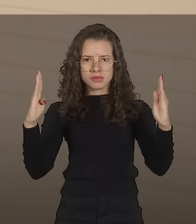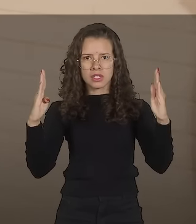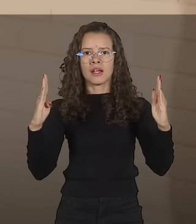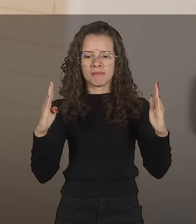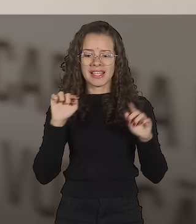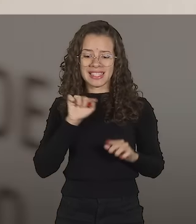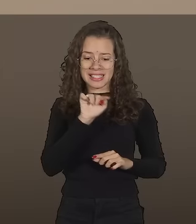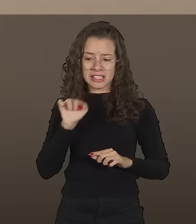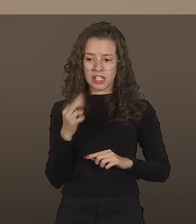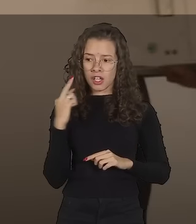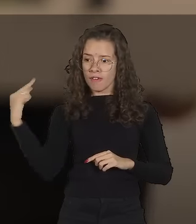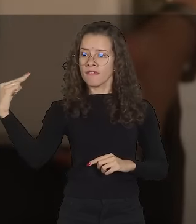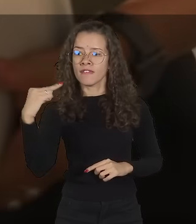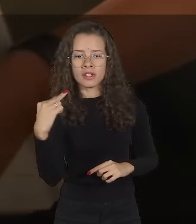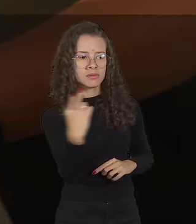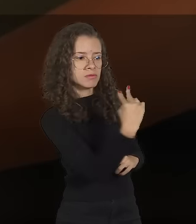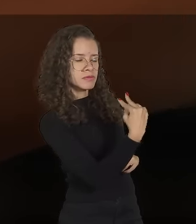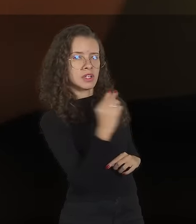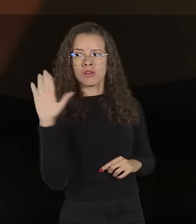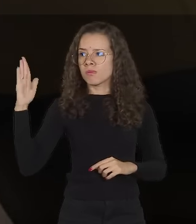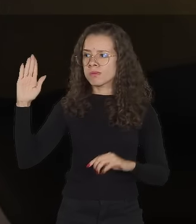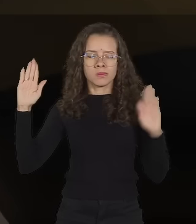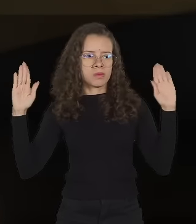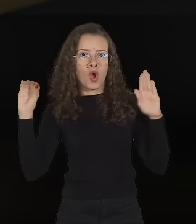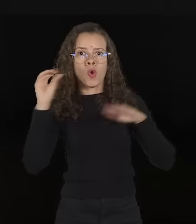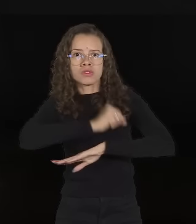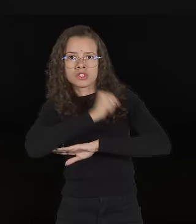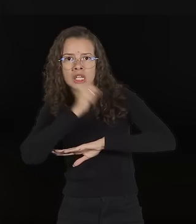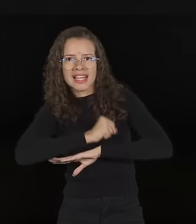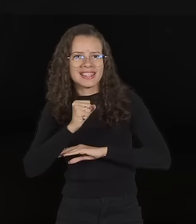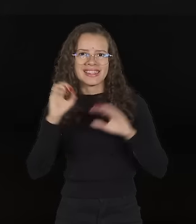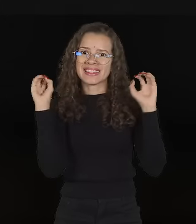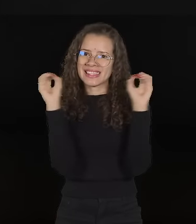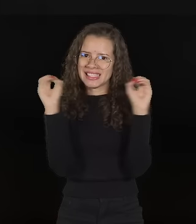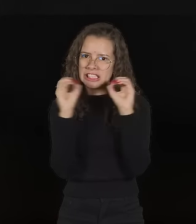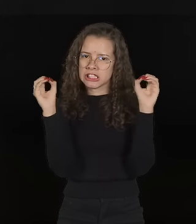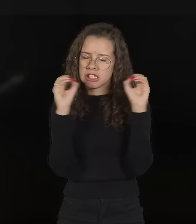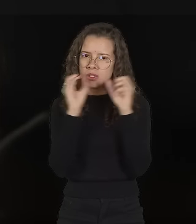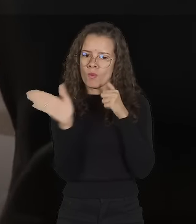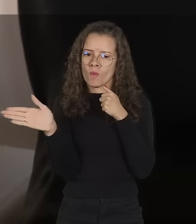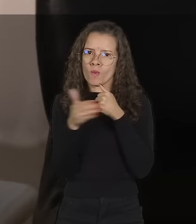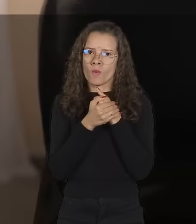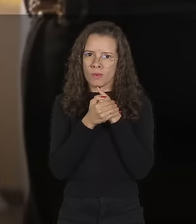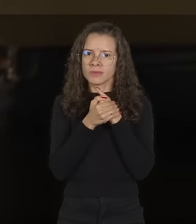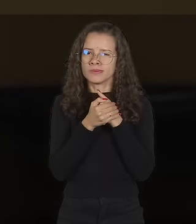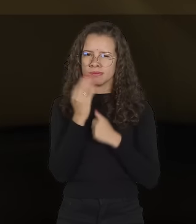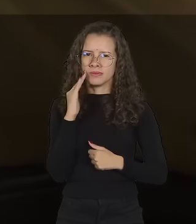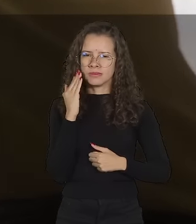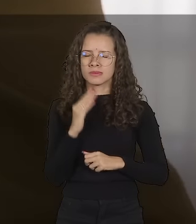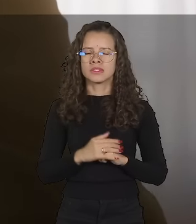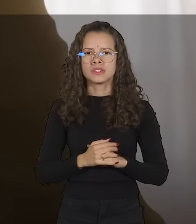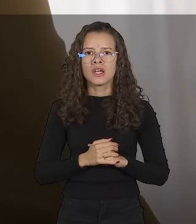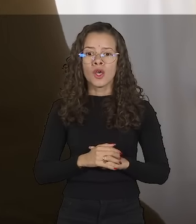de forma que a tela da urna não fique visível por meio de espelhos, corredores, janelas e portas. Isso garante o